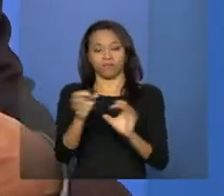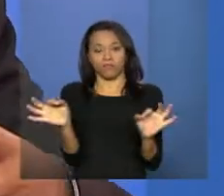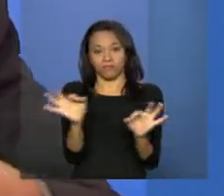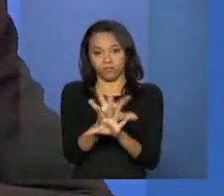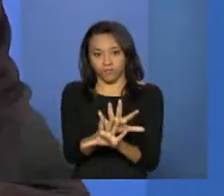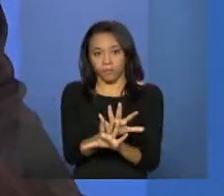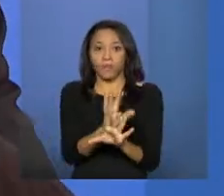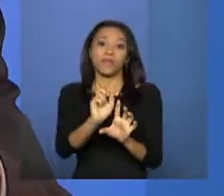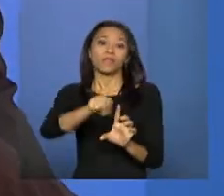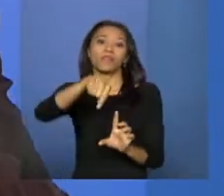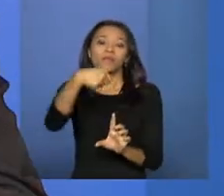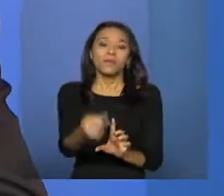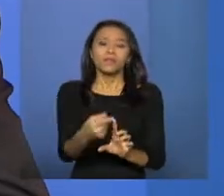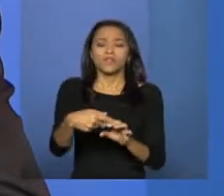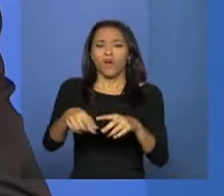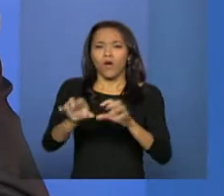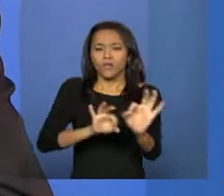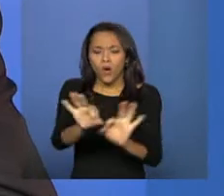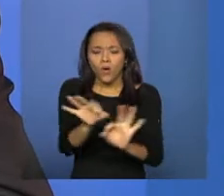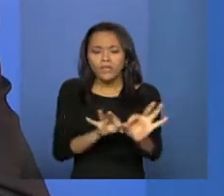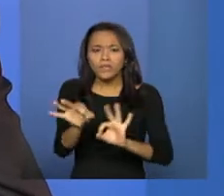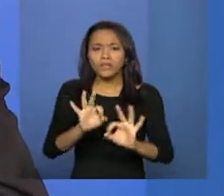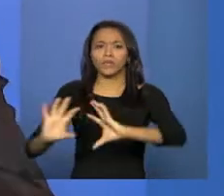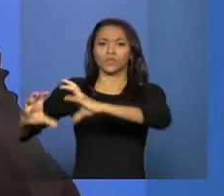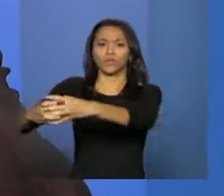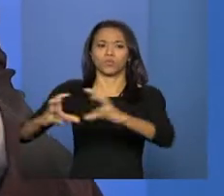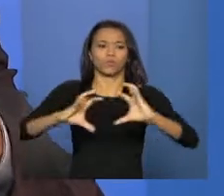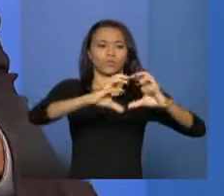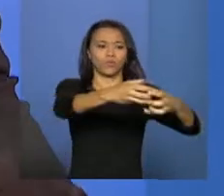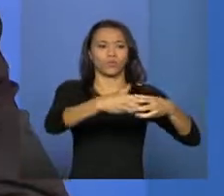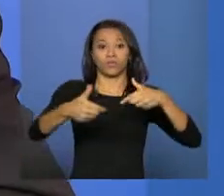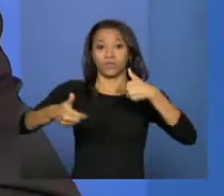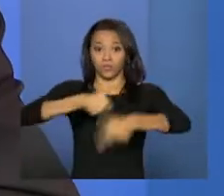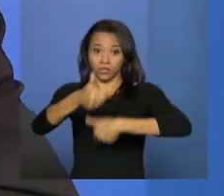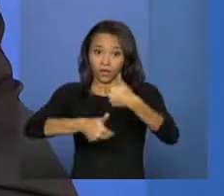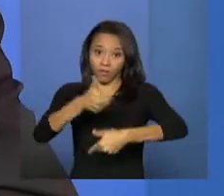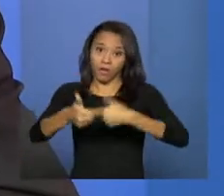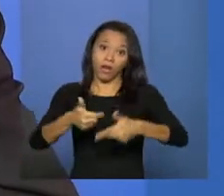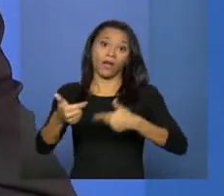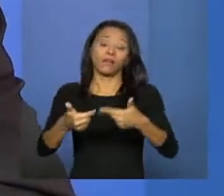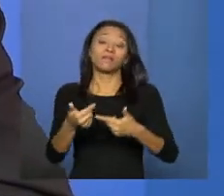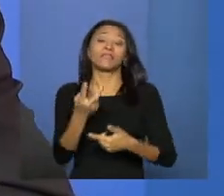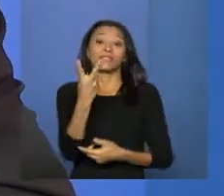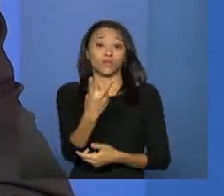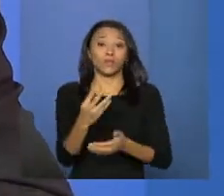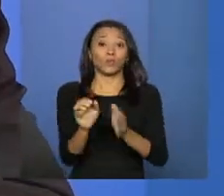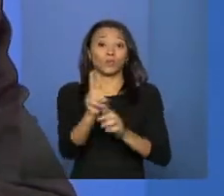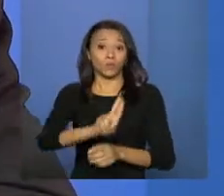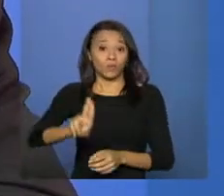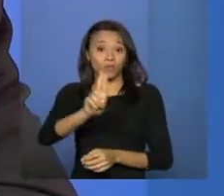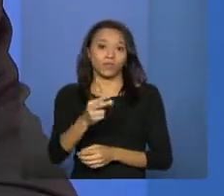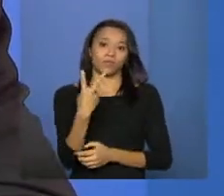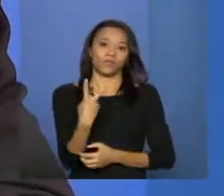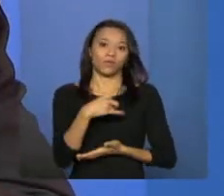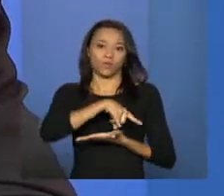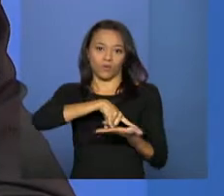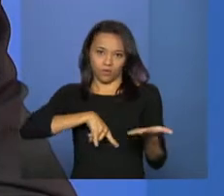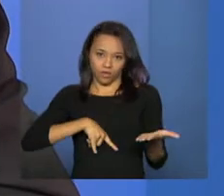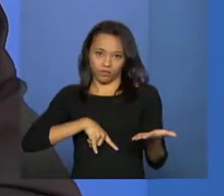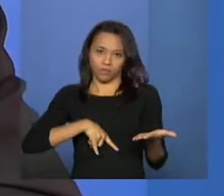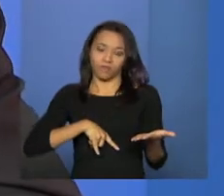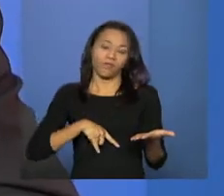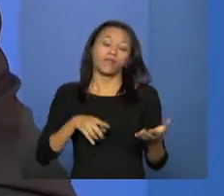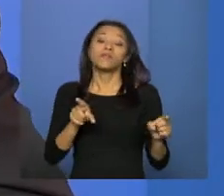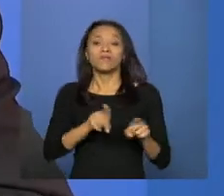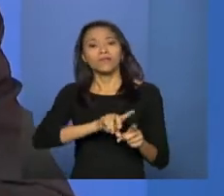podermos estruturar as nossas equipes de referência, ancorados aí nessas duas normativas. E claro, na